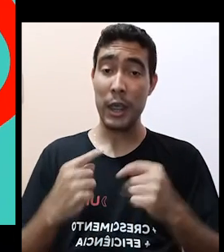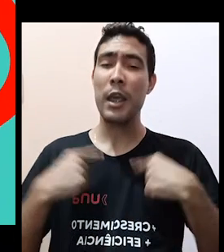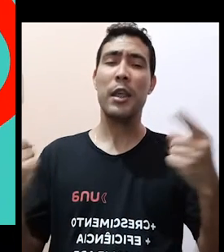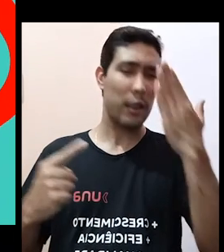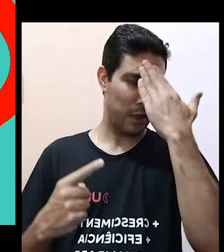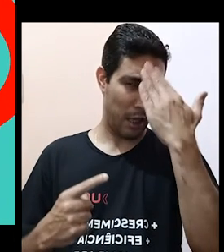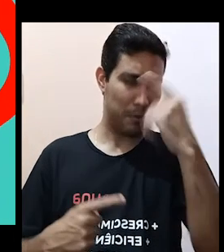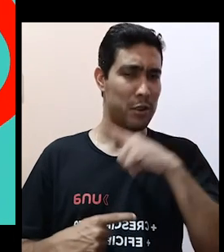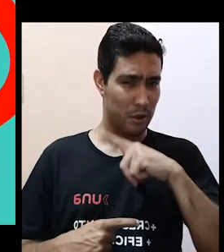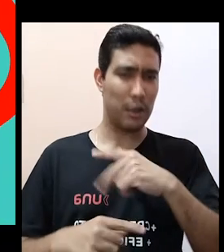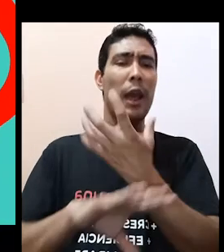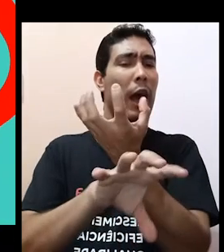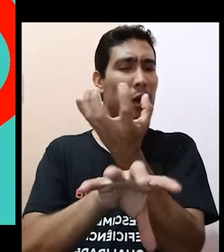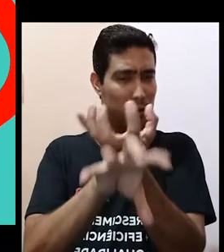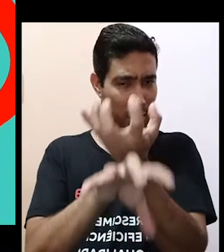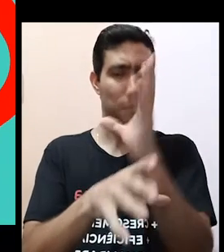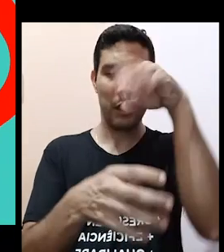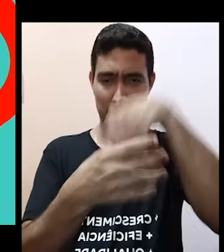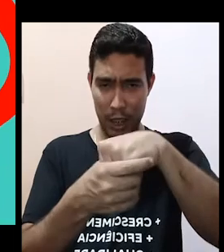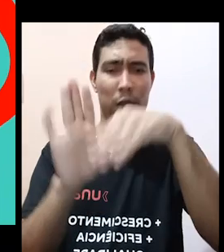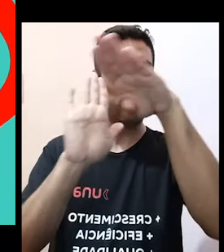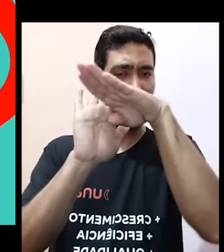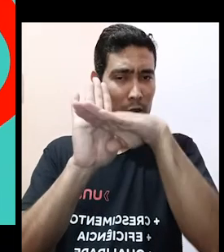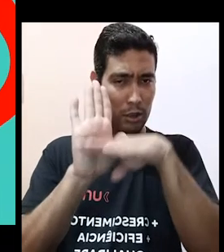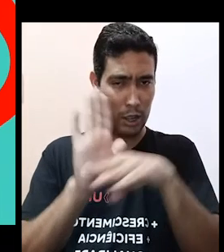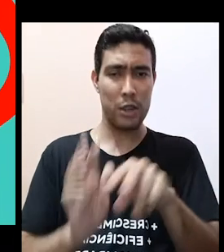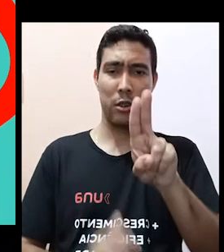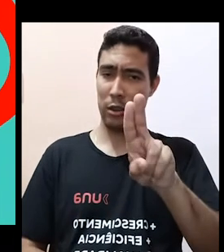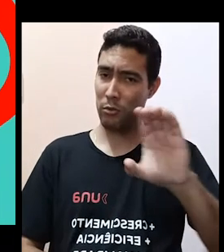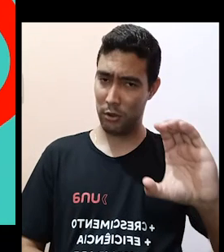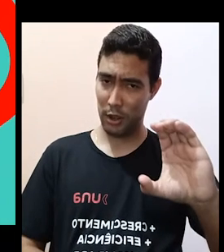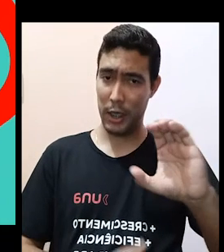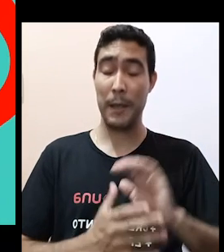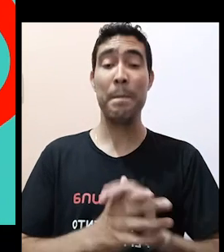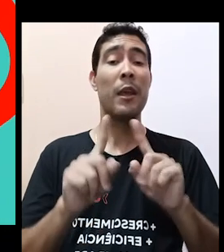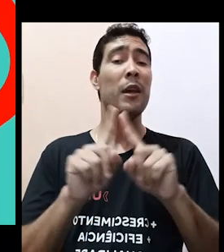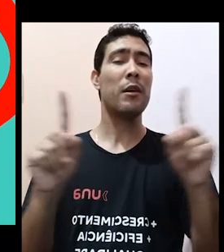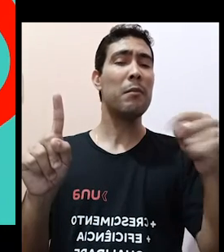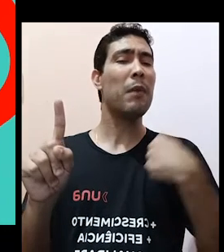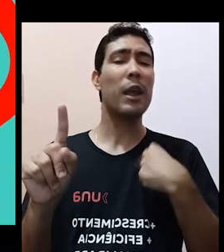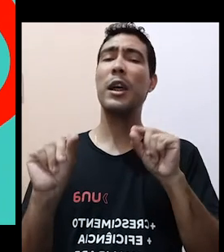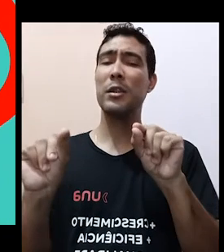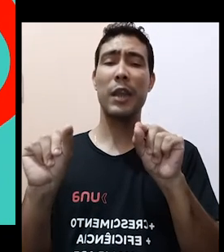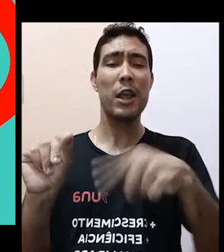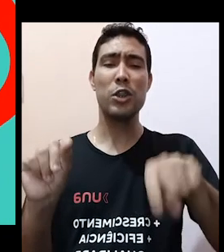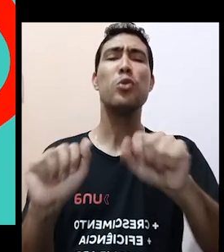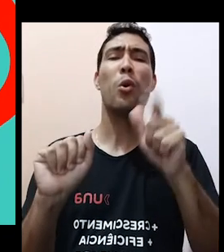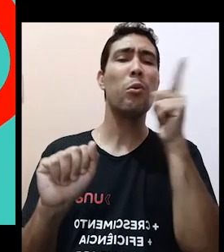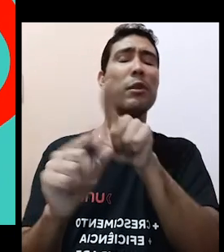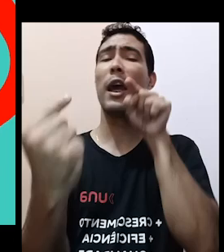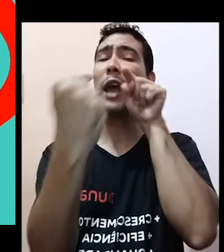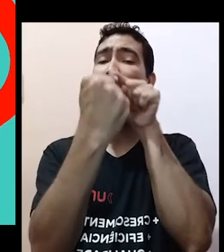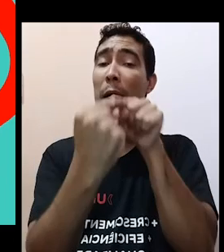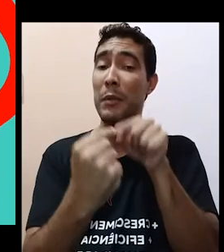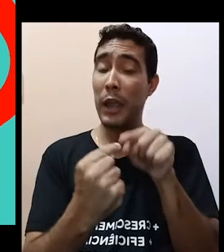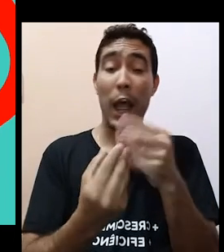disciplina dentro da nossa grade de unidade curricular, nós ainda podemos aplicá-la à